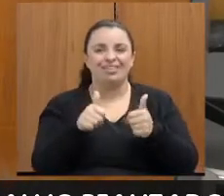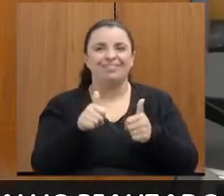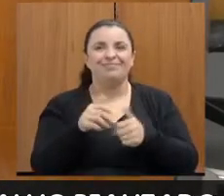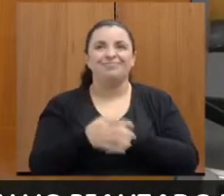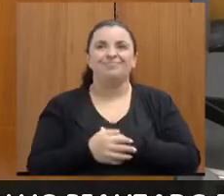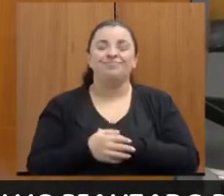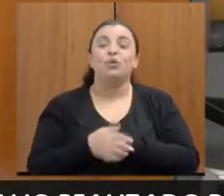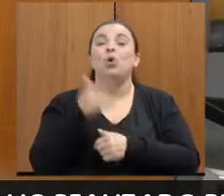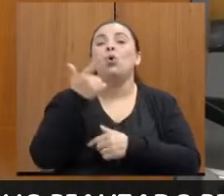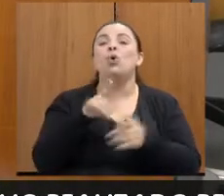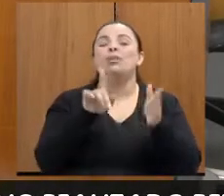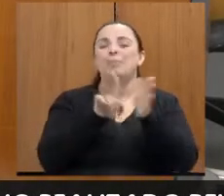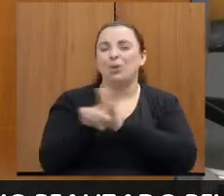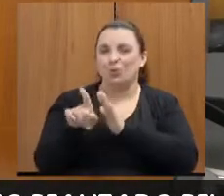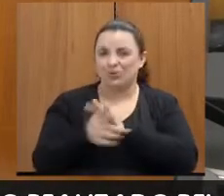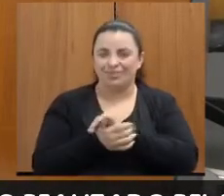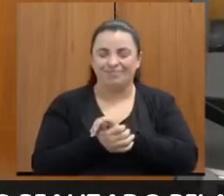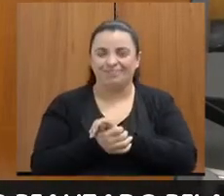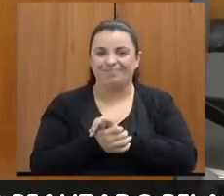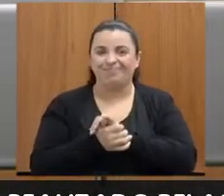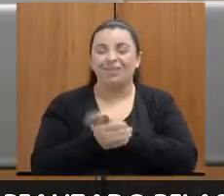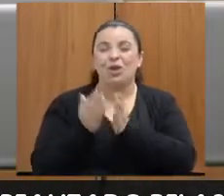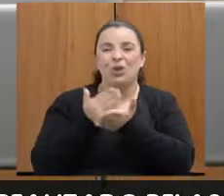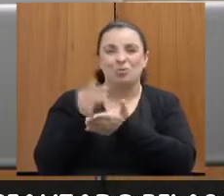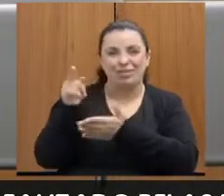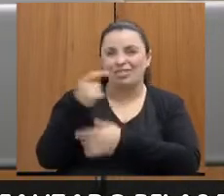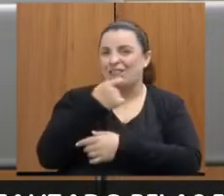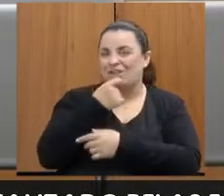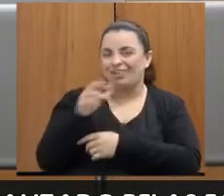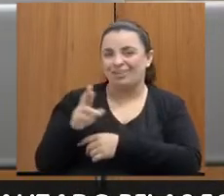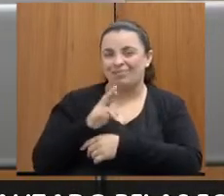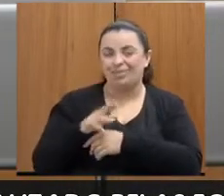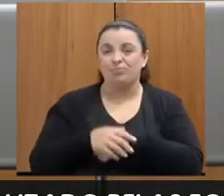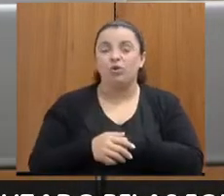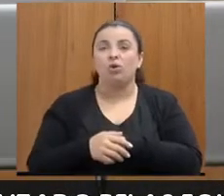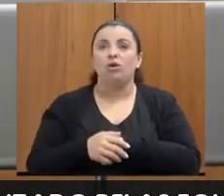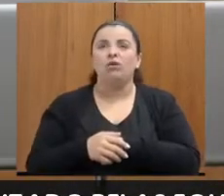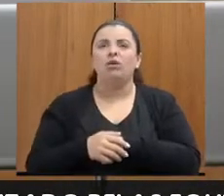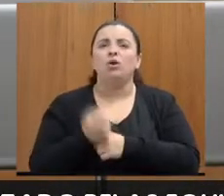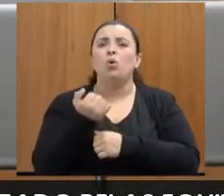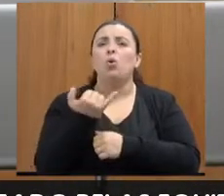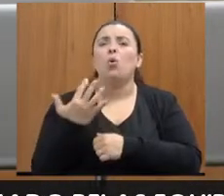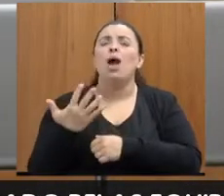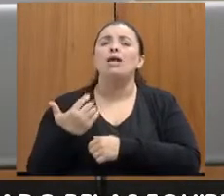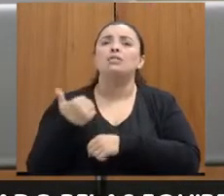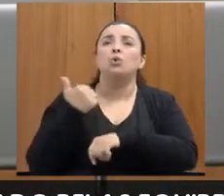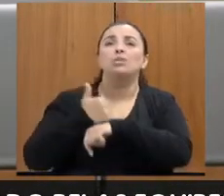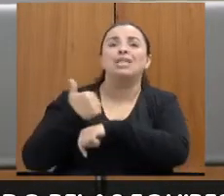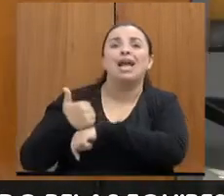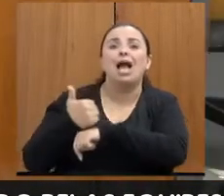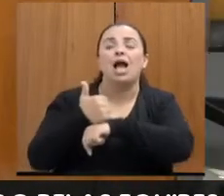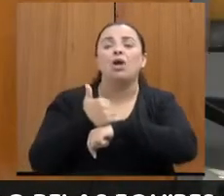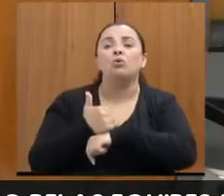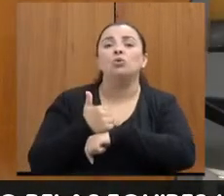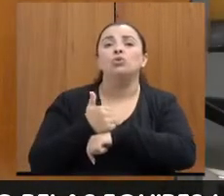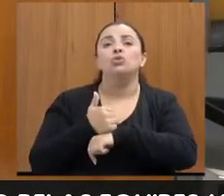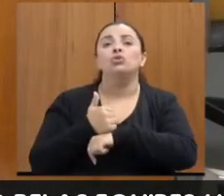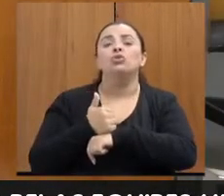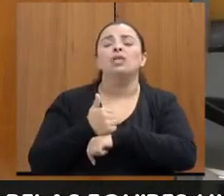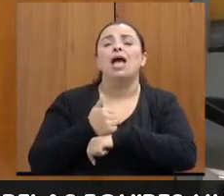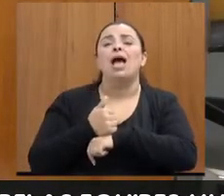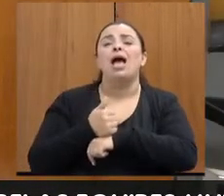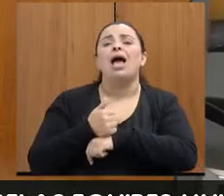Outra pergunta, agora vou começar por Nova Lima. Quais os cargos de servidores administrativos existem na DEAM? E aí,